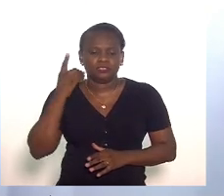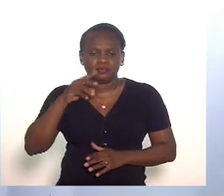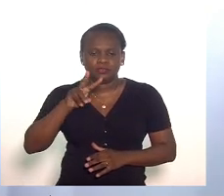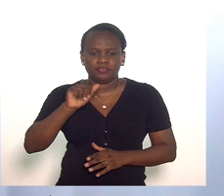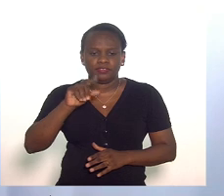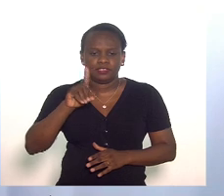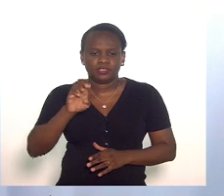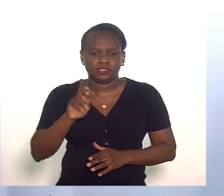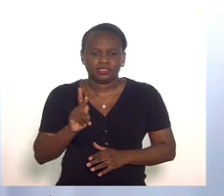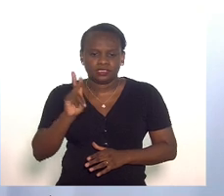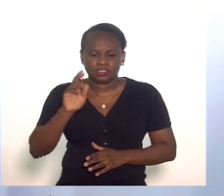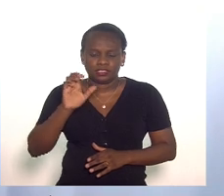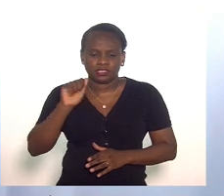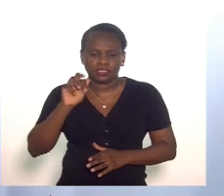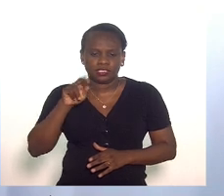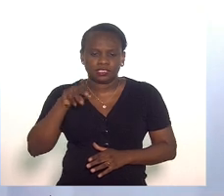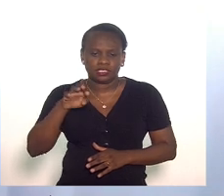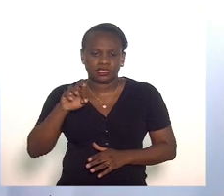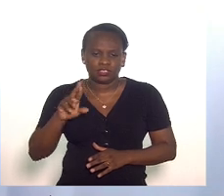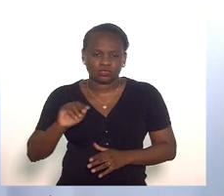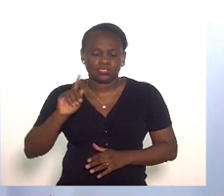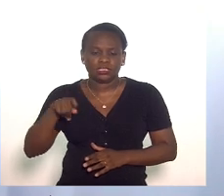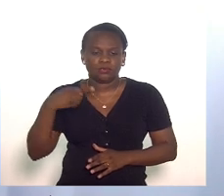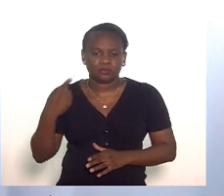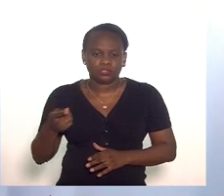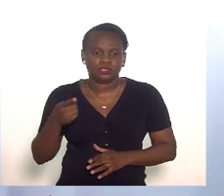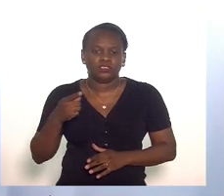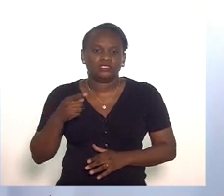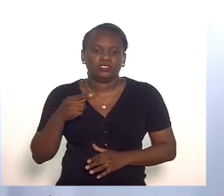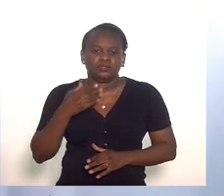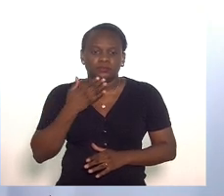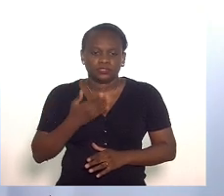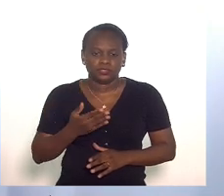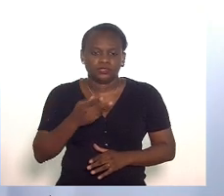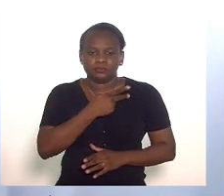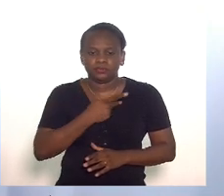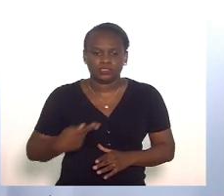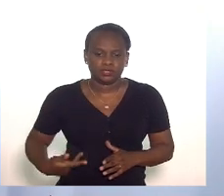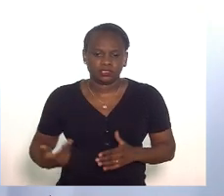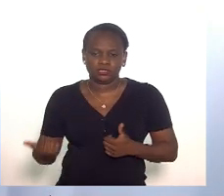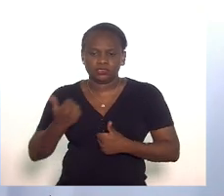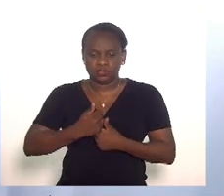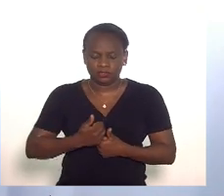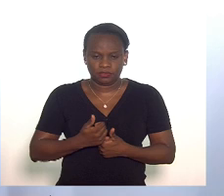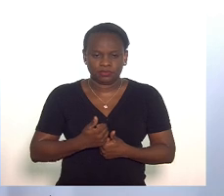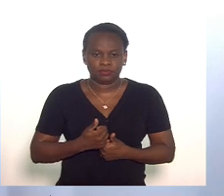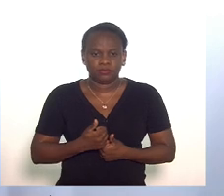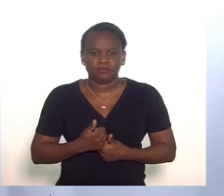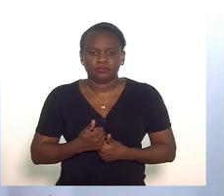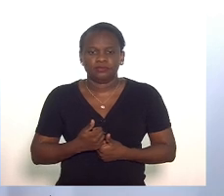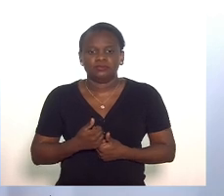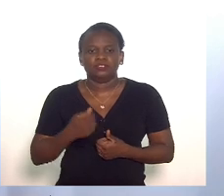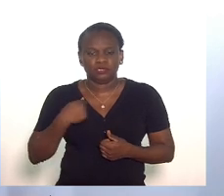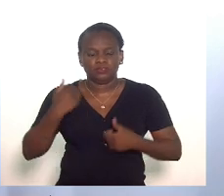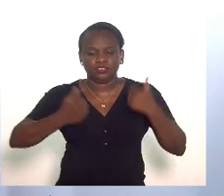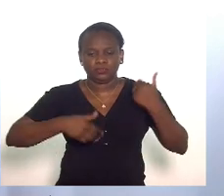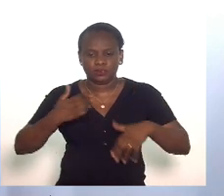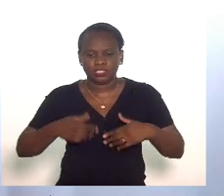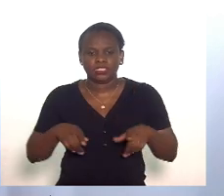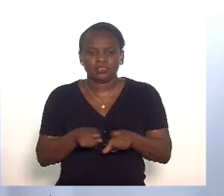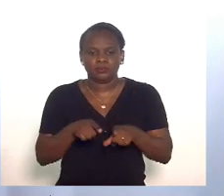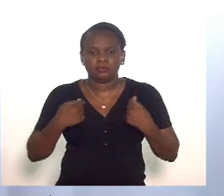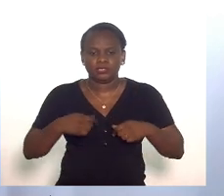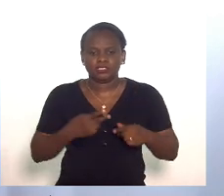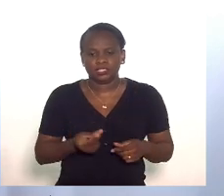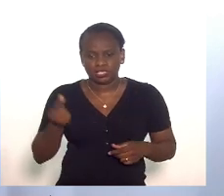valdeque carneiro em seguida após a sua fala vou pedir que ele presida o expediente final eu falei uma fala e preciso me